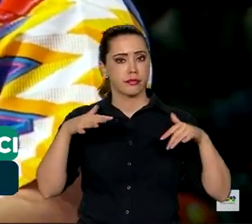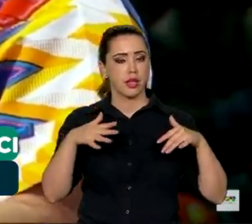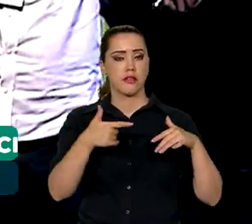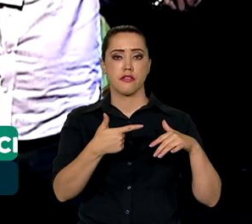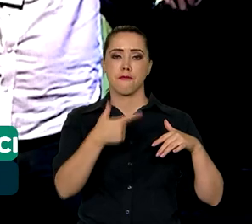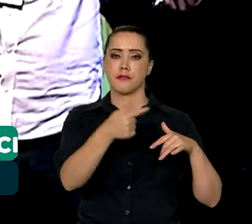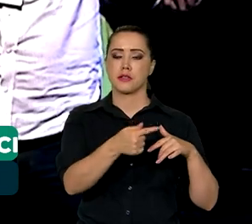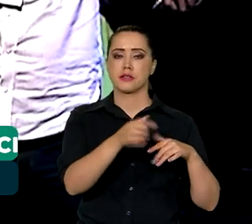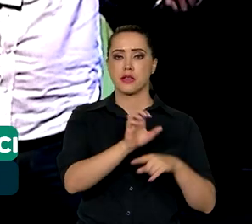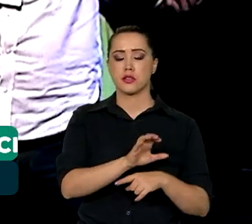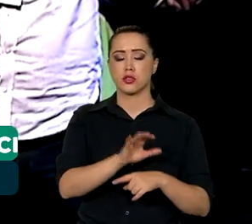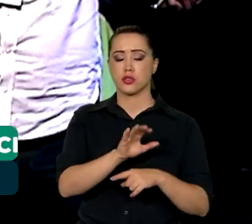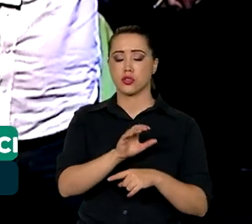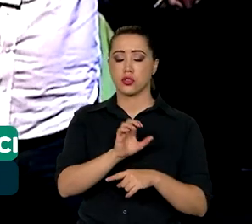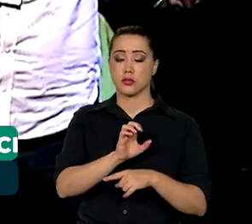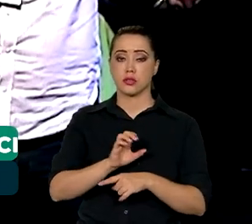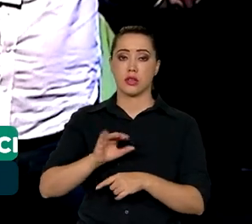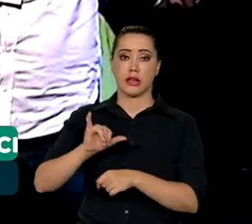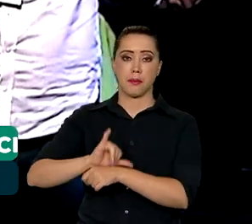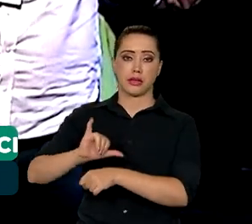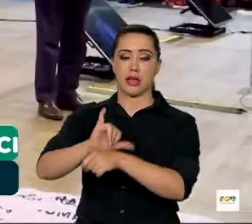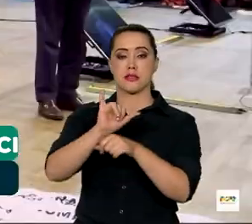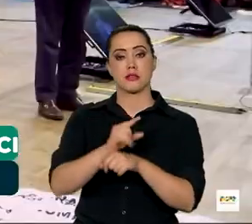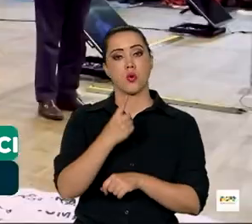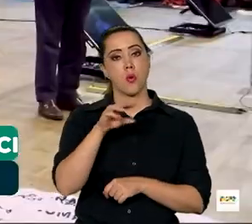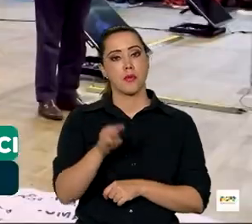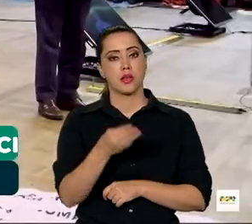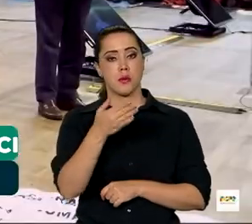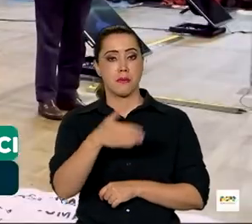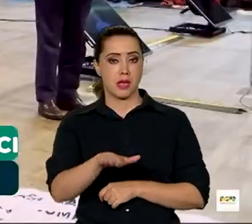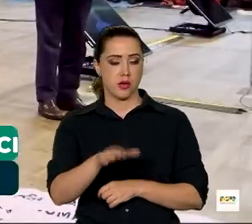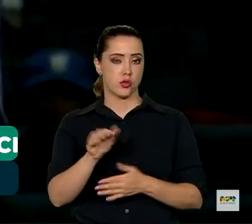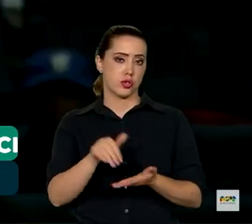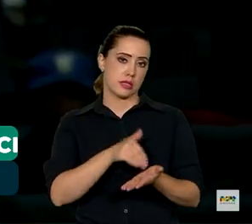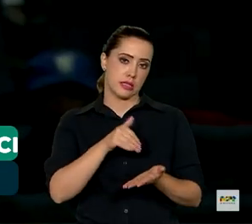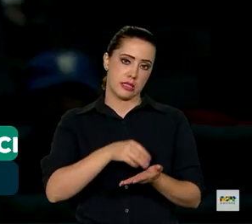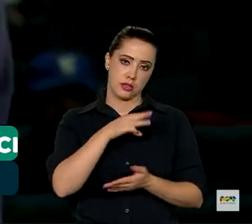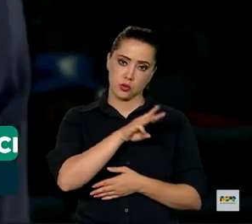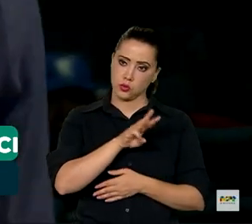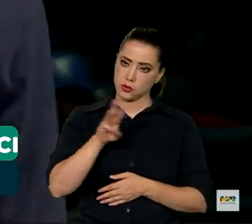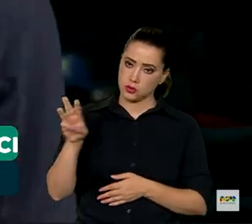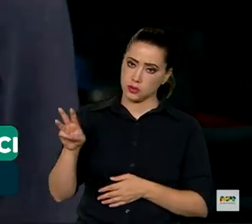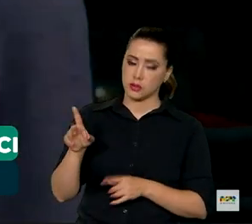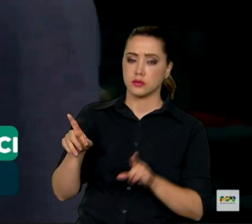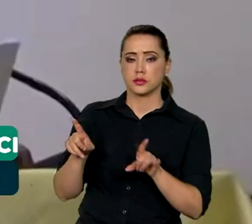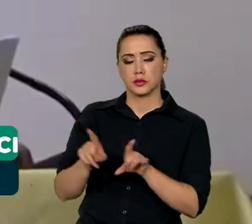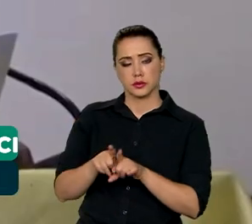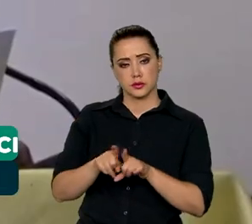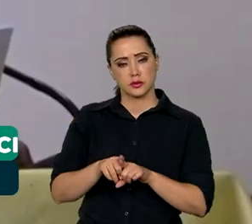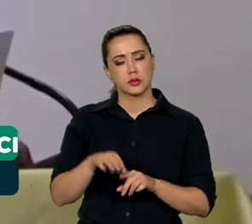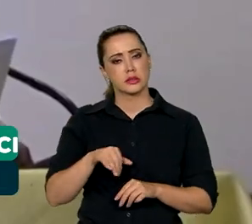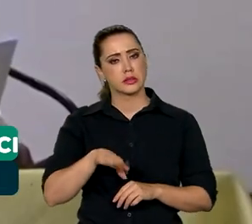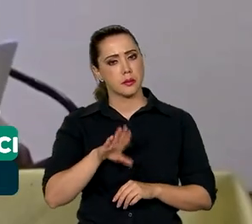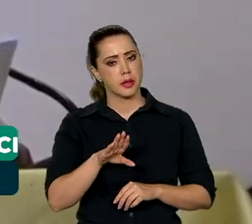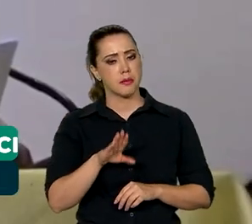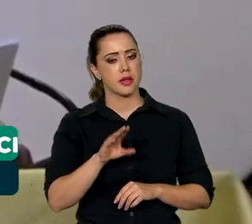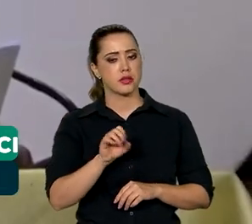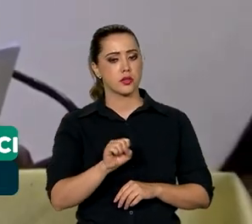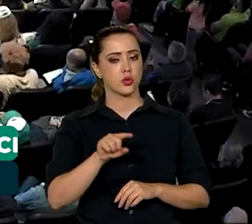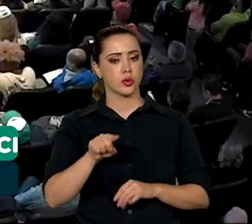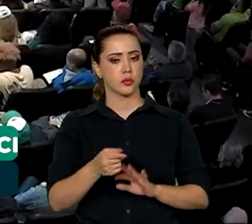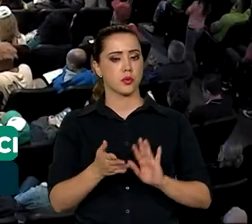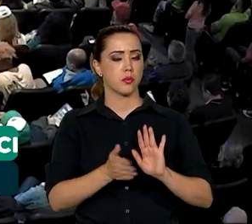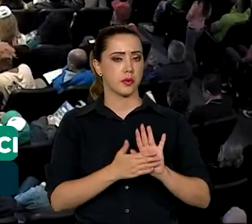27 capitais, com cerca de 1 milhão e meio de inscritos na plataforma digital, com mais de 8 mil